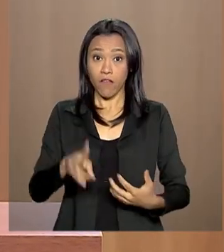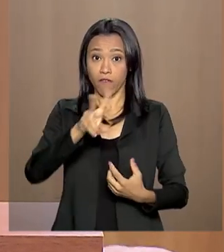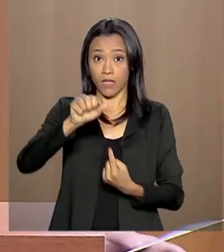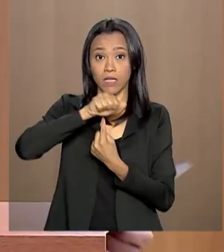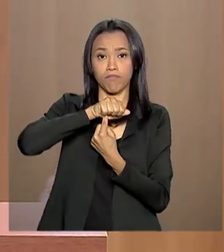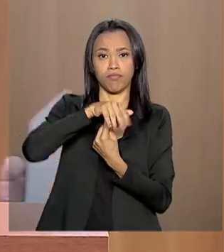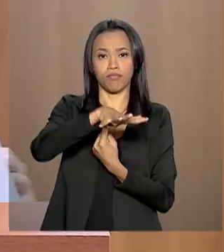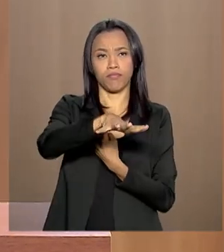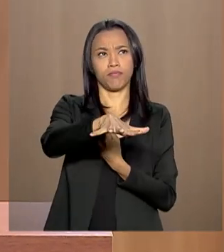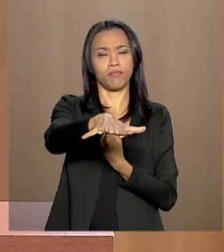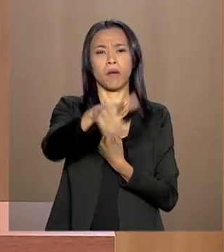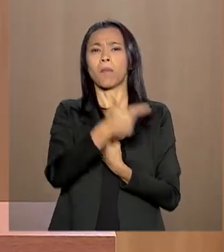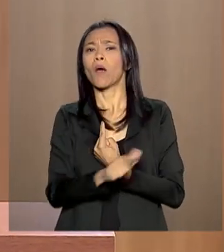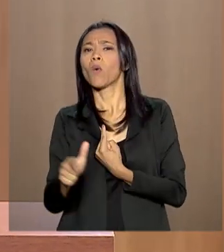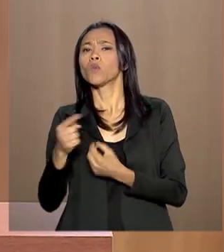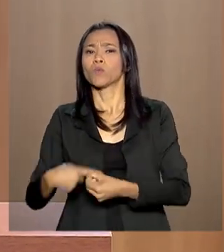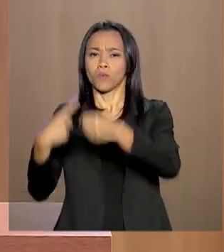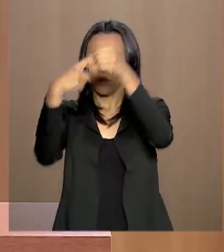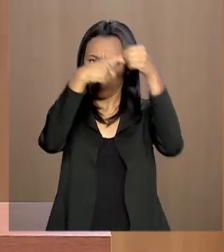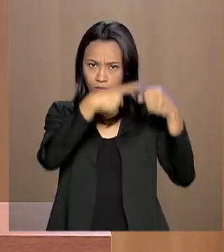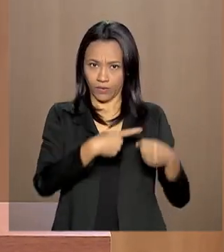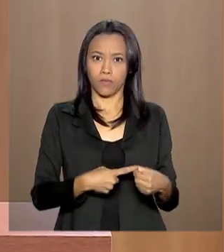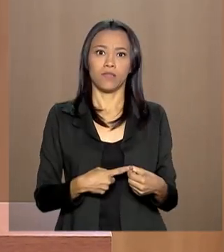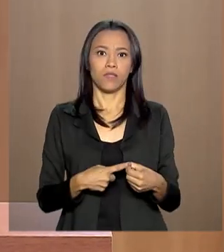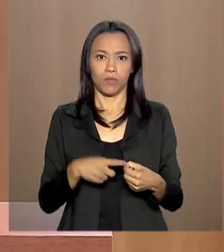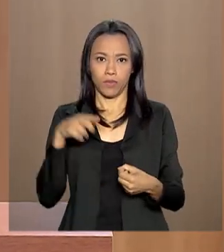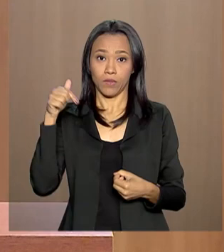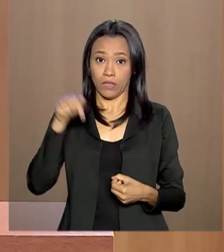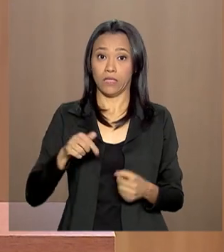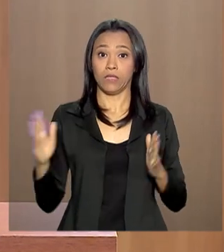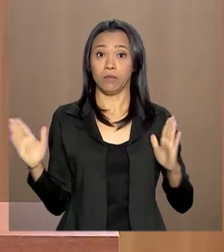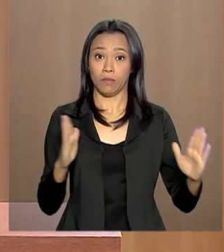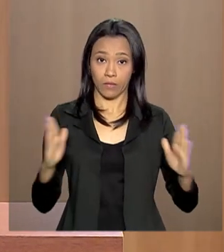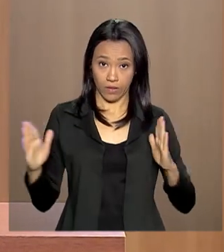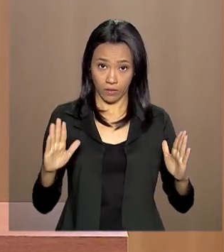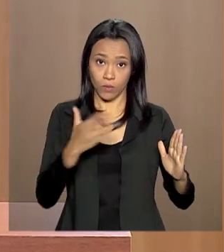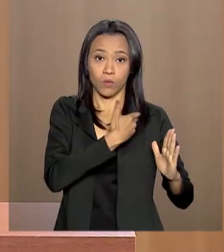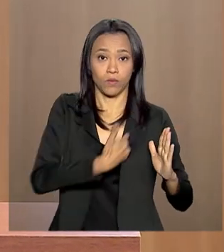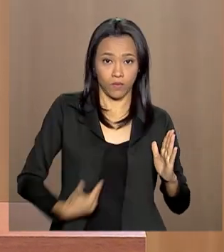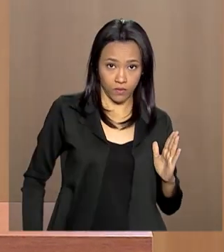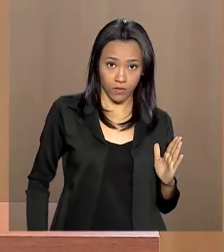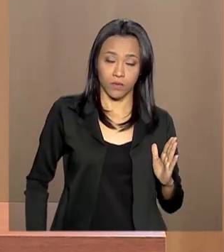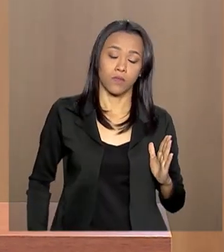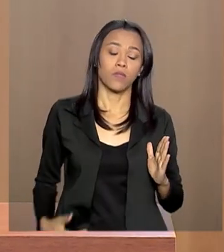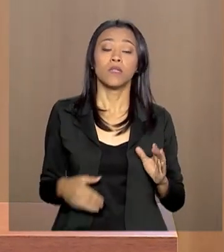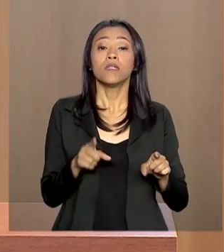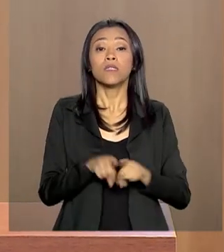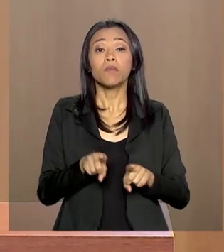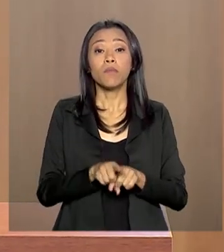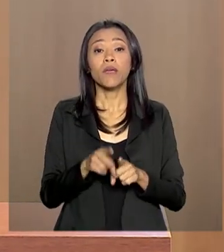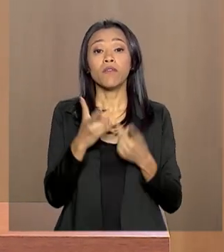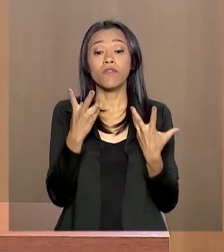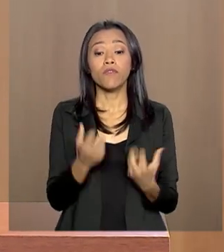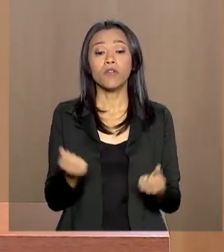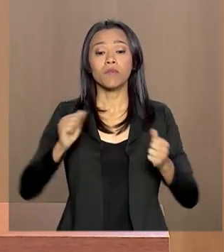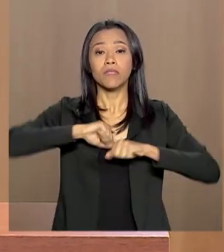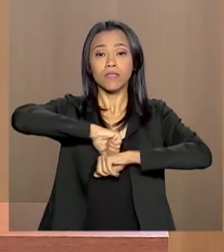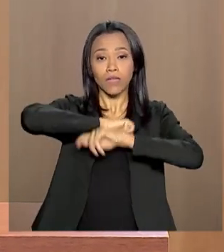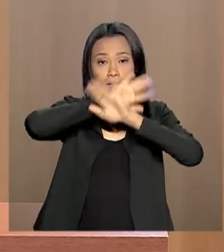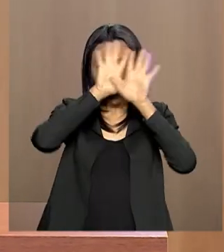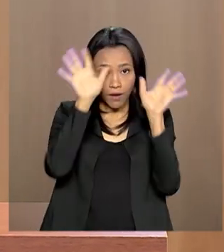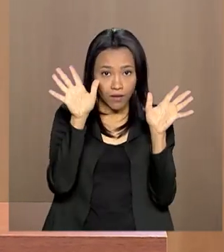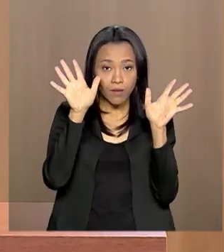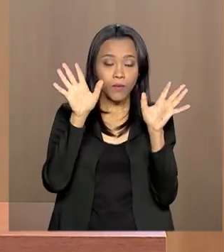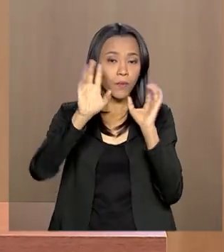municípios durante esse governo. E vamos também deixar claro que isso não